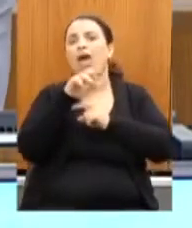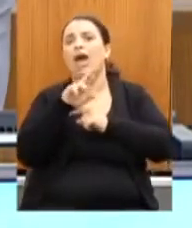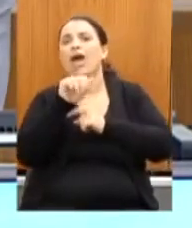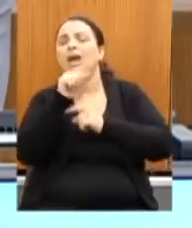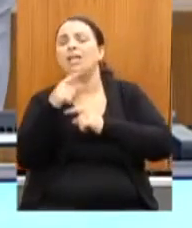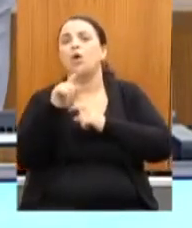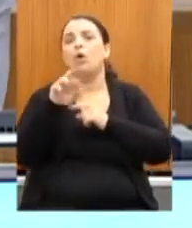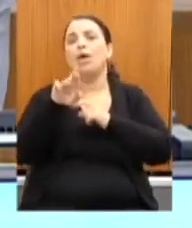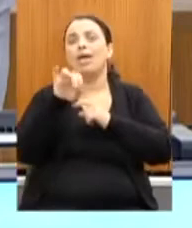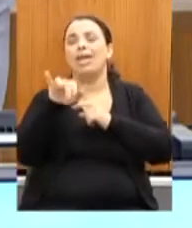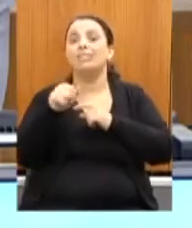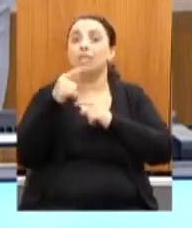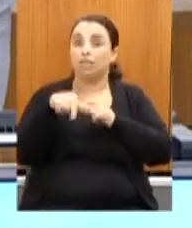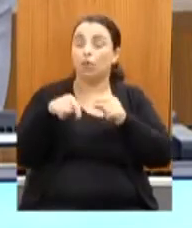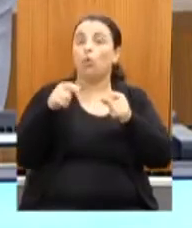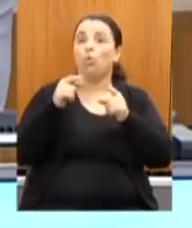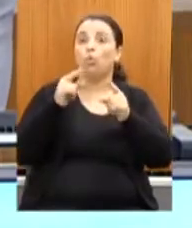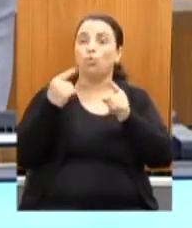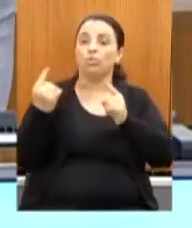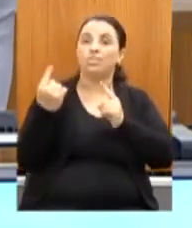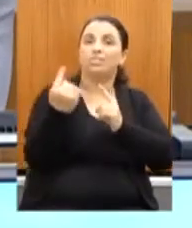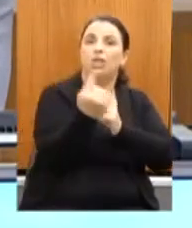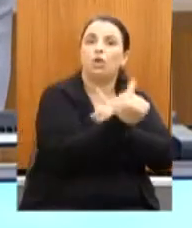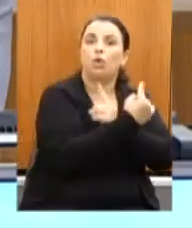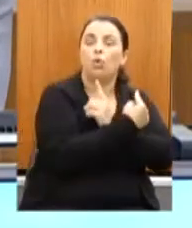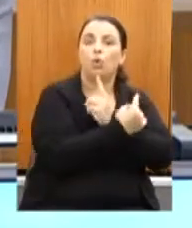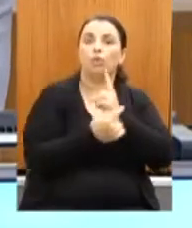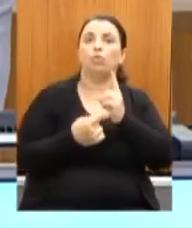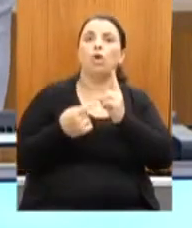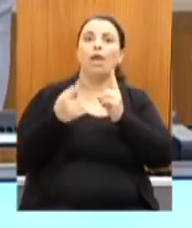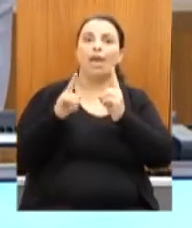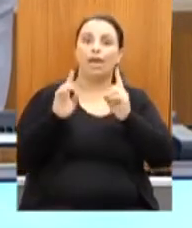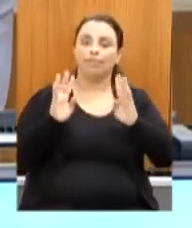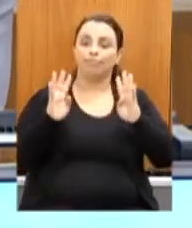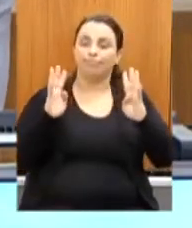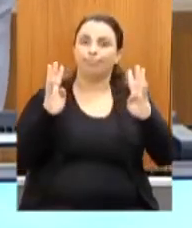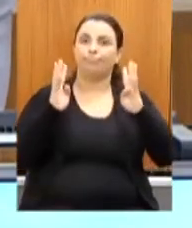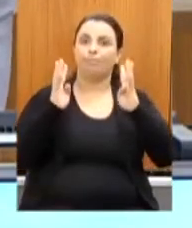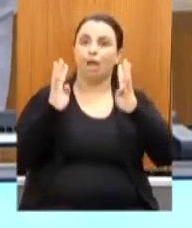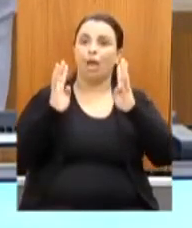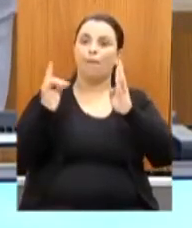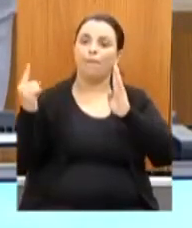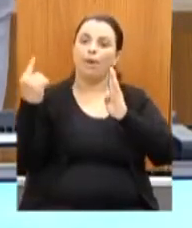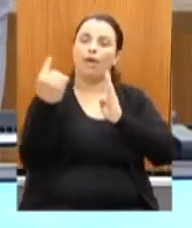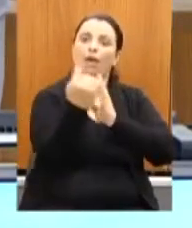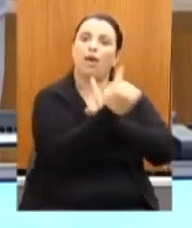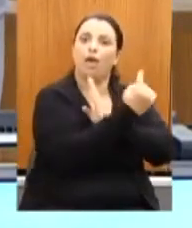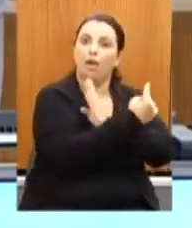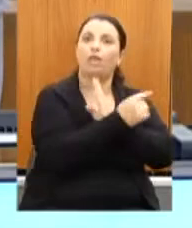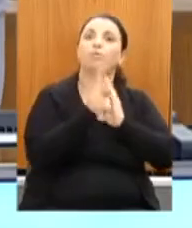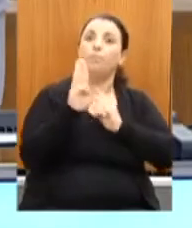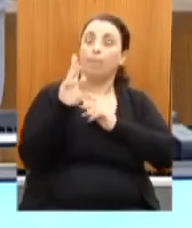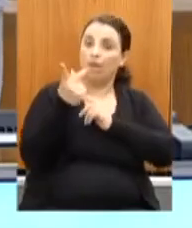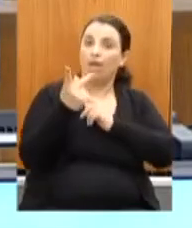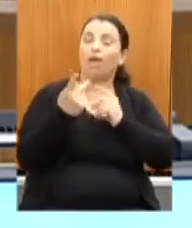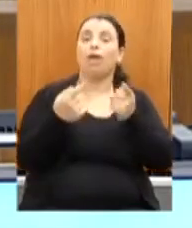é todo o interior agora da praça, da cidade de Belo Horizonte. E também